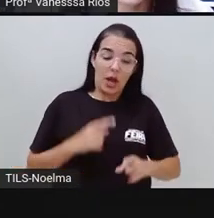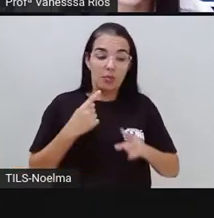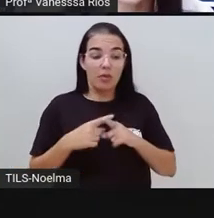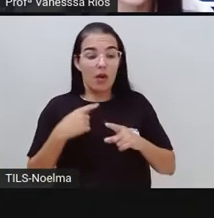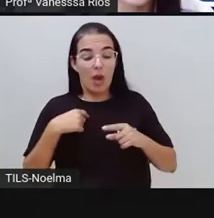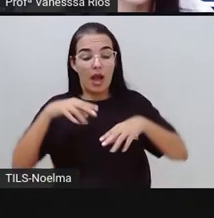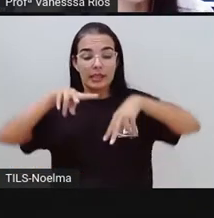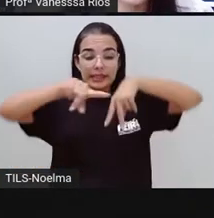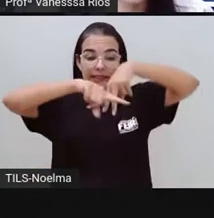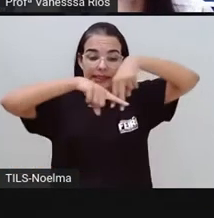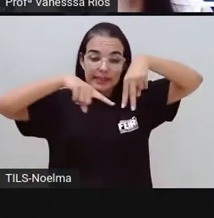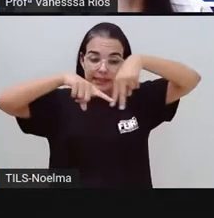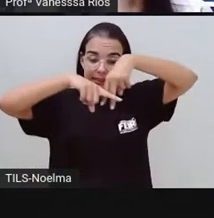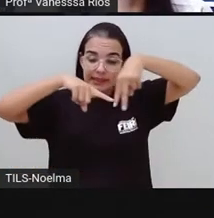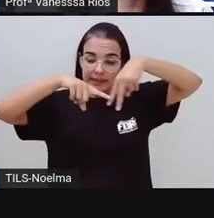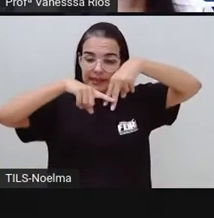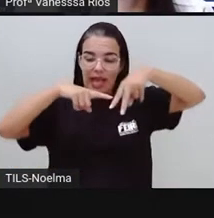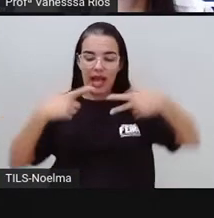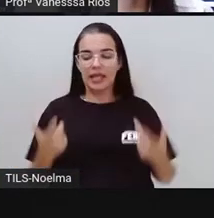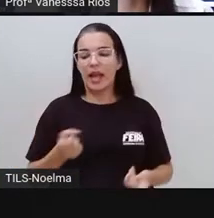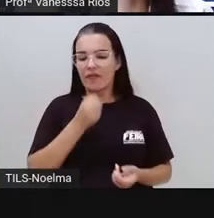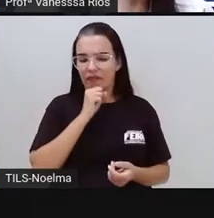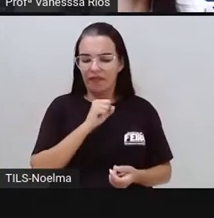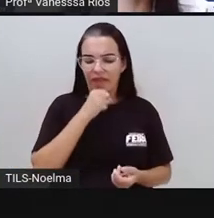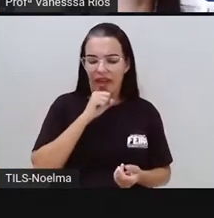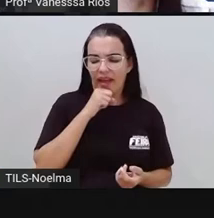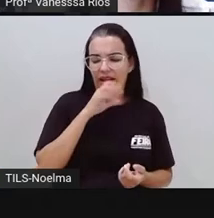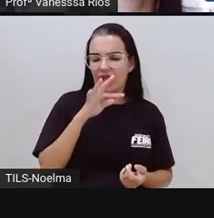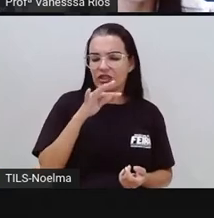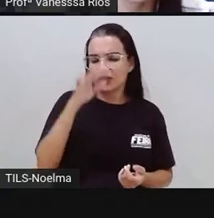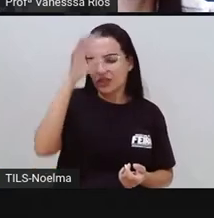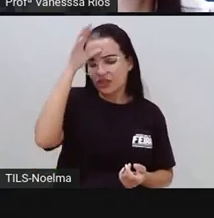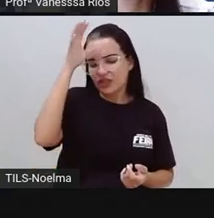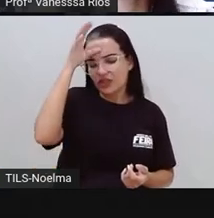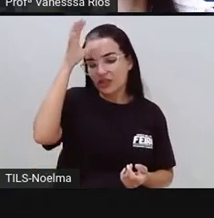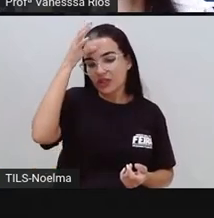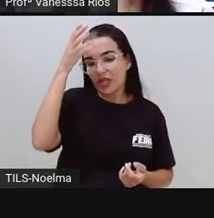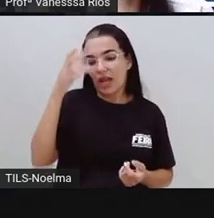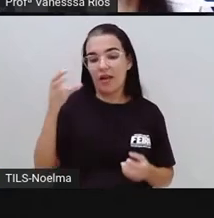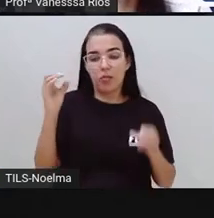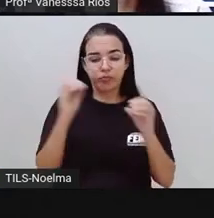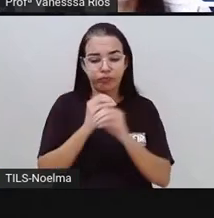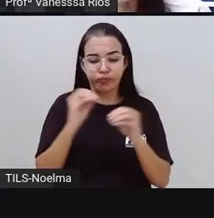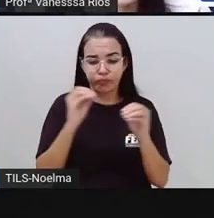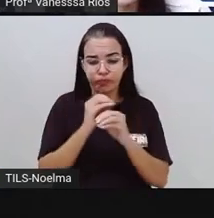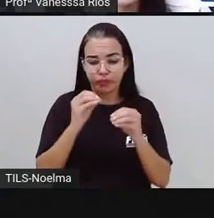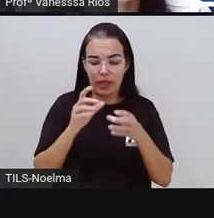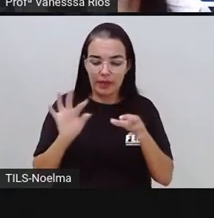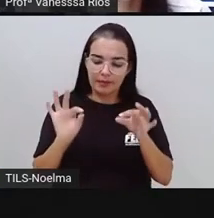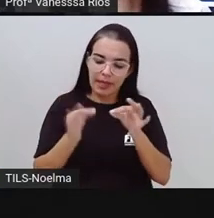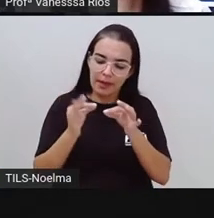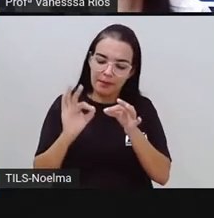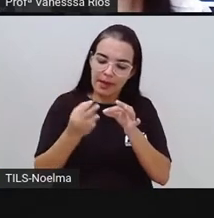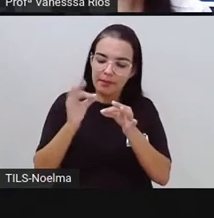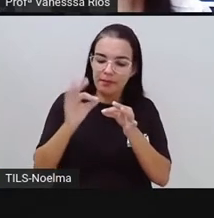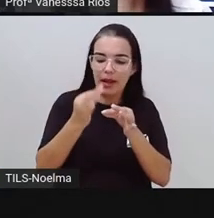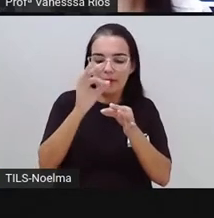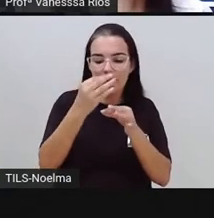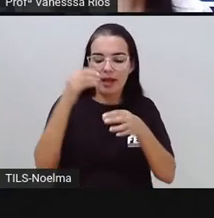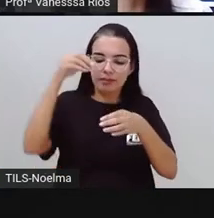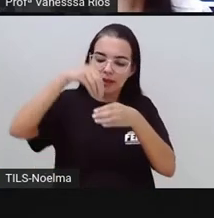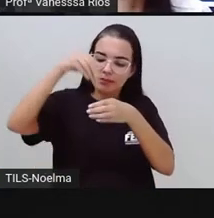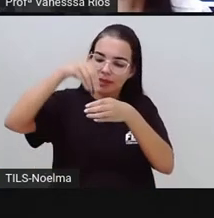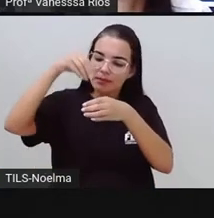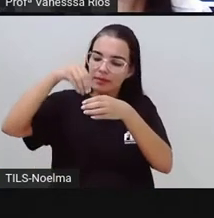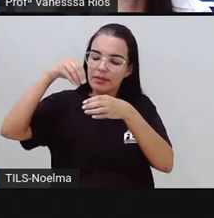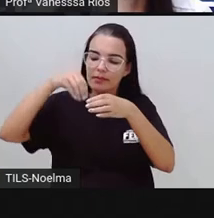velha de tia Anastácia e nasci vazia. Só depois de nascida é que ela me encheu de